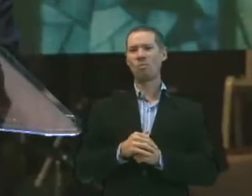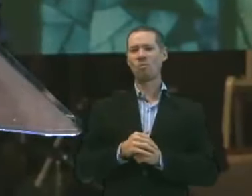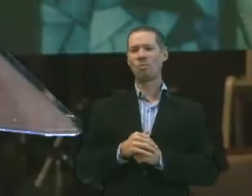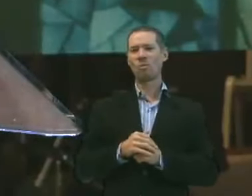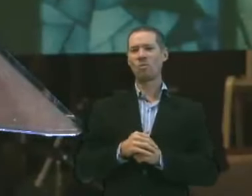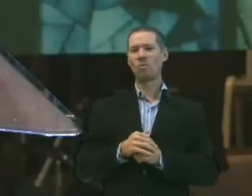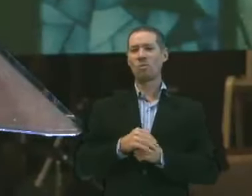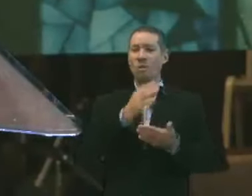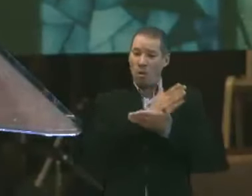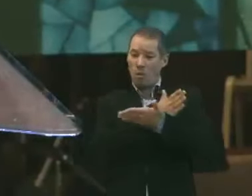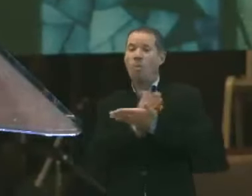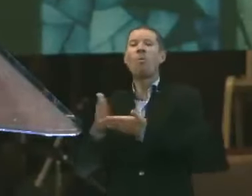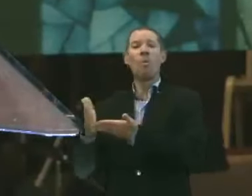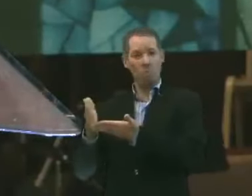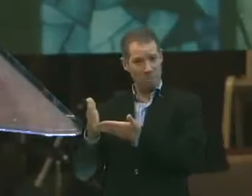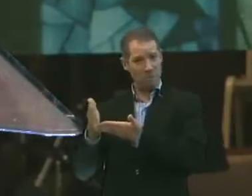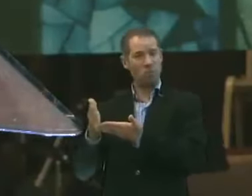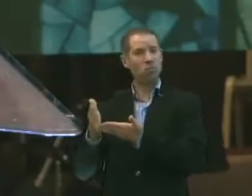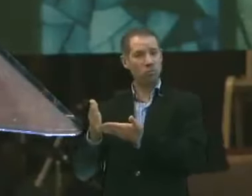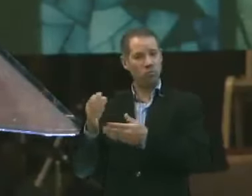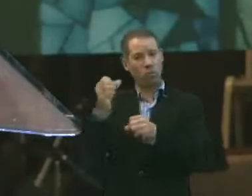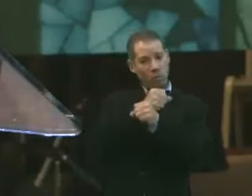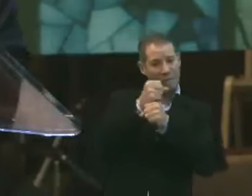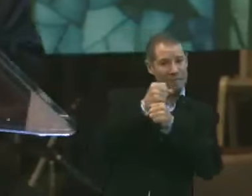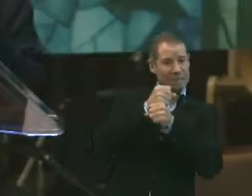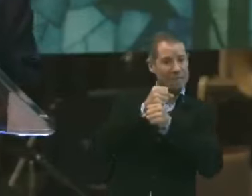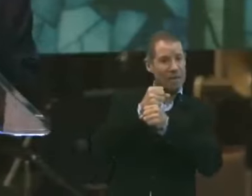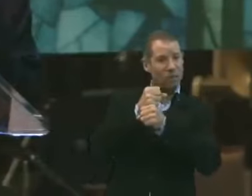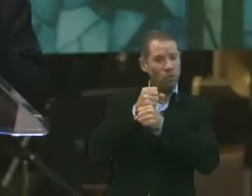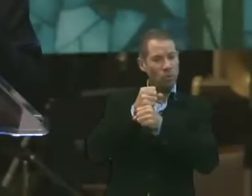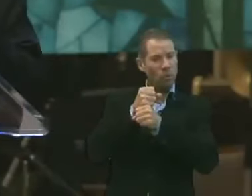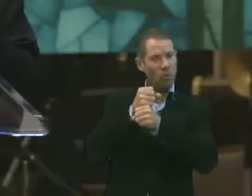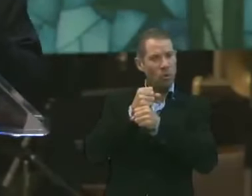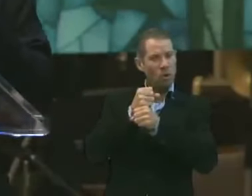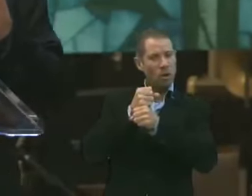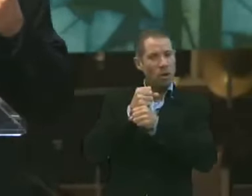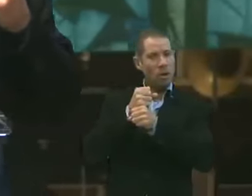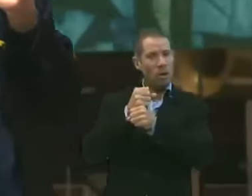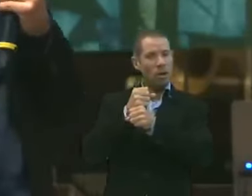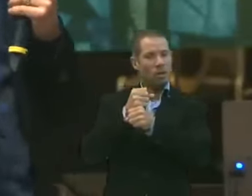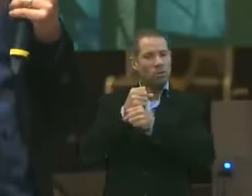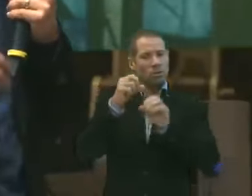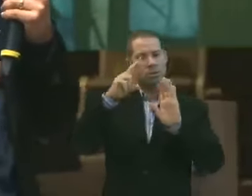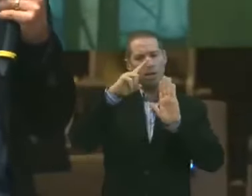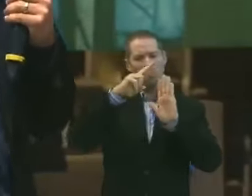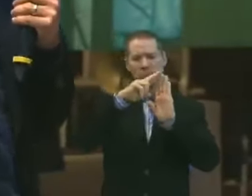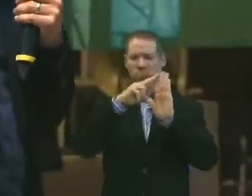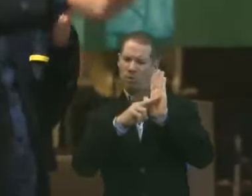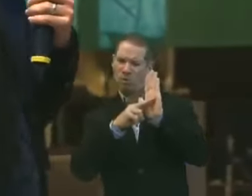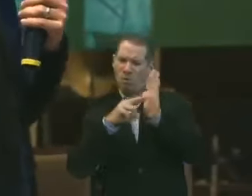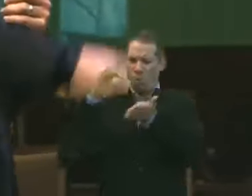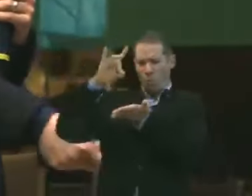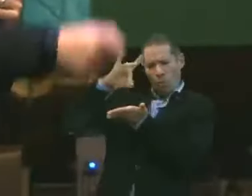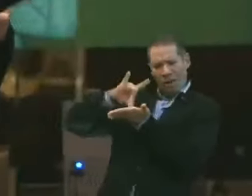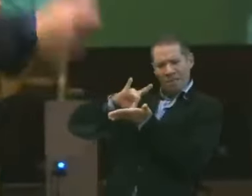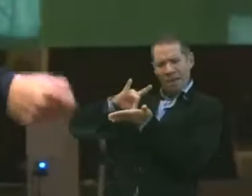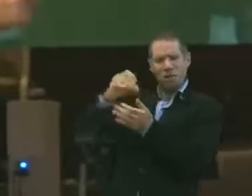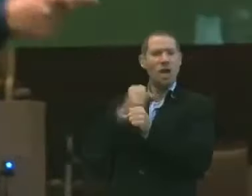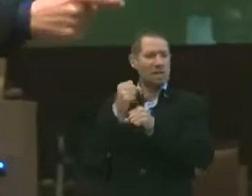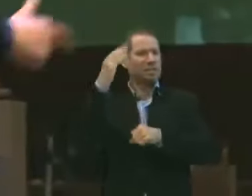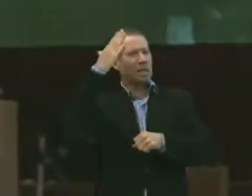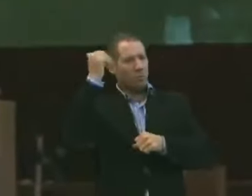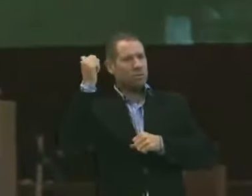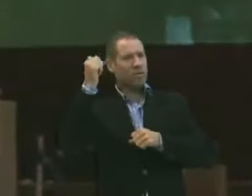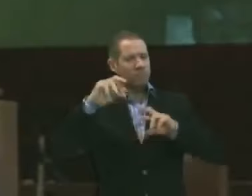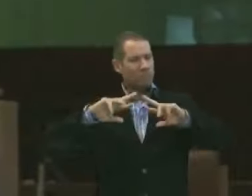Será que no começo desse ano você não olhou para todas as realidades e falou. Não, esse ano eu sei que